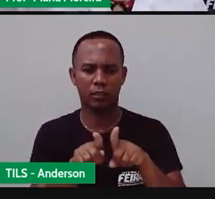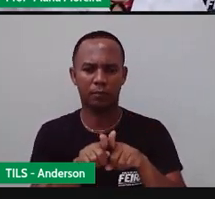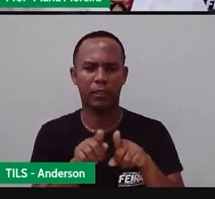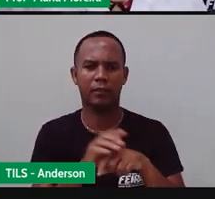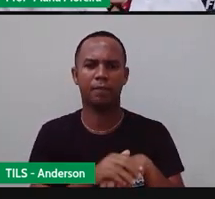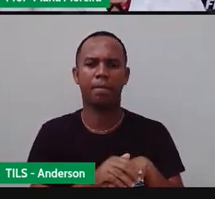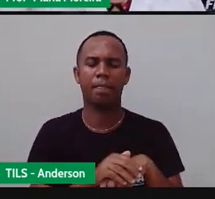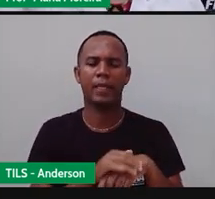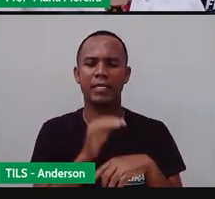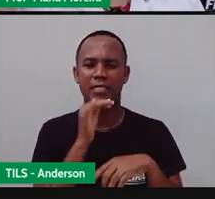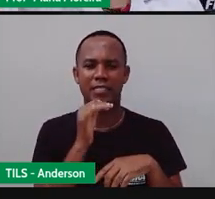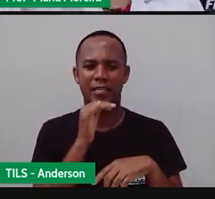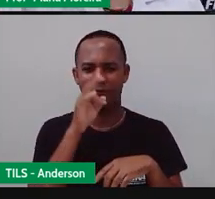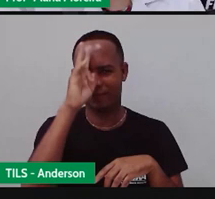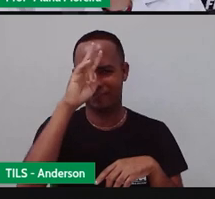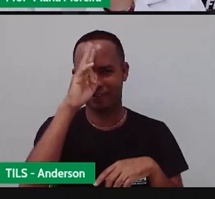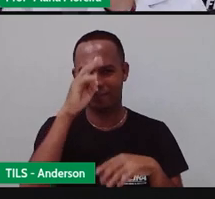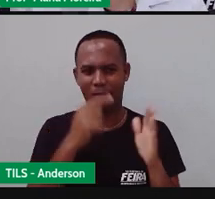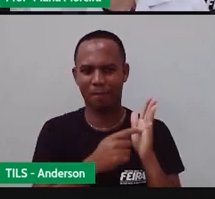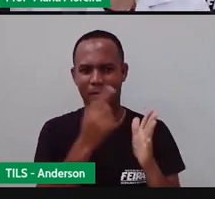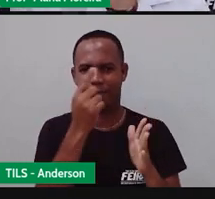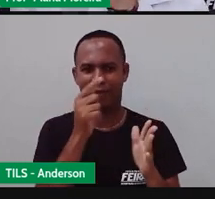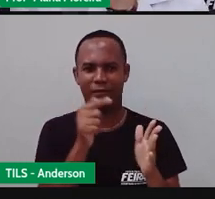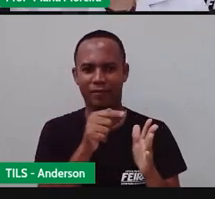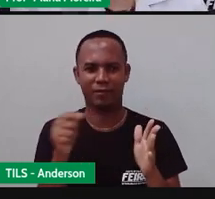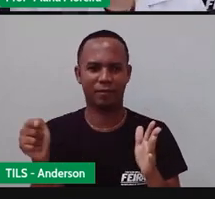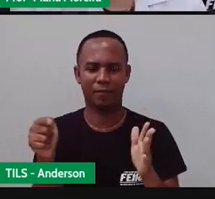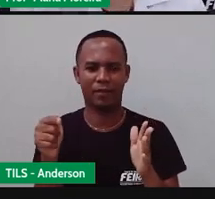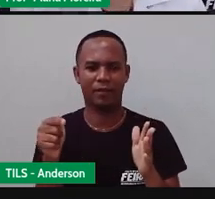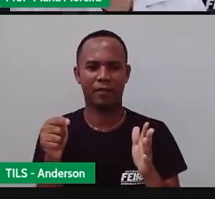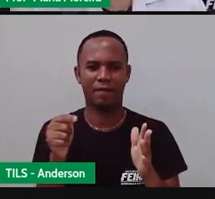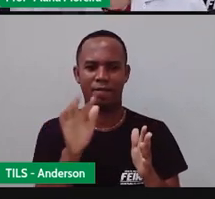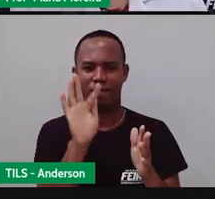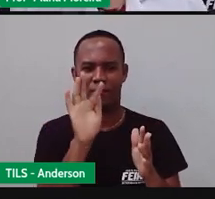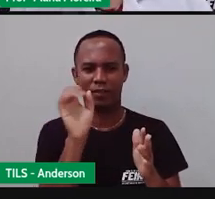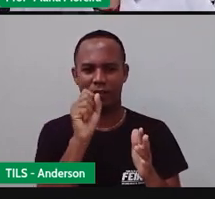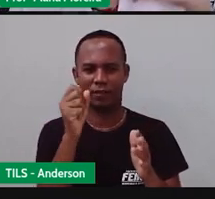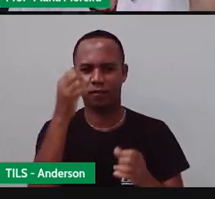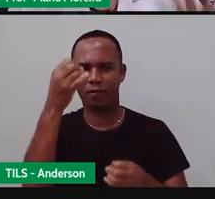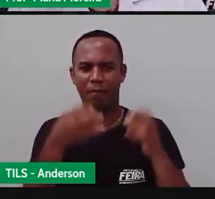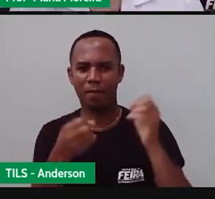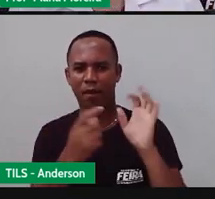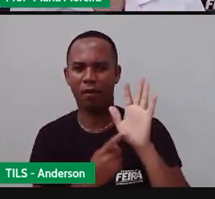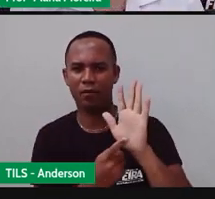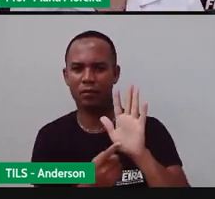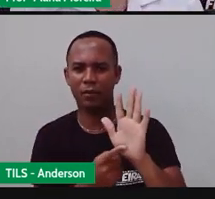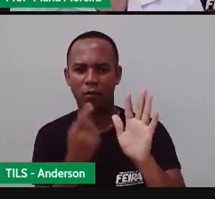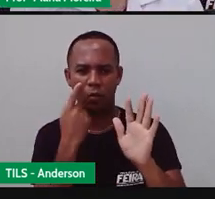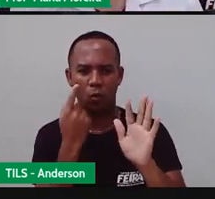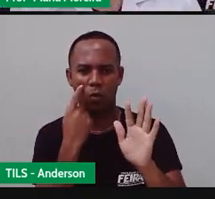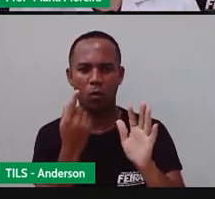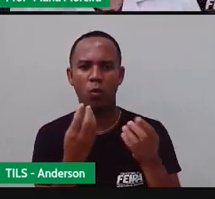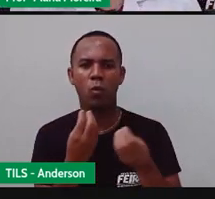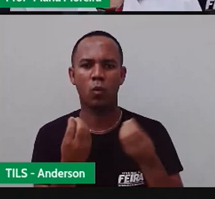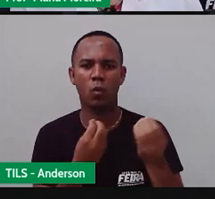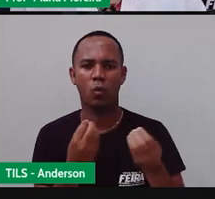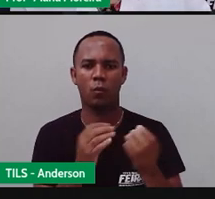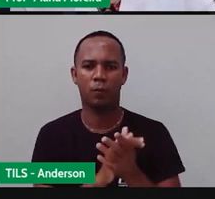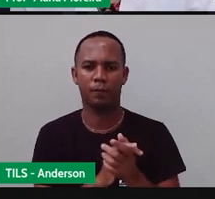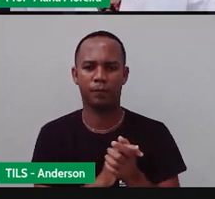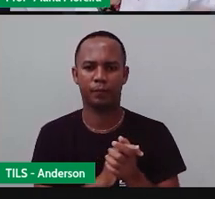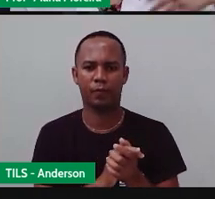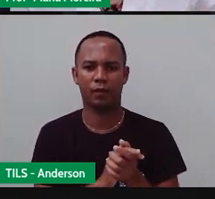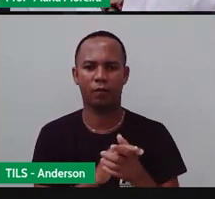primeira semana de aula lá, falamos muita coisa sobre Feira de Santana e sobre as transformações que ela passou aí